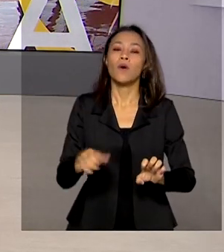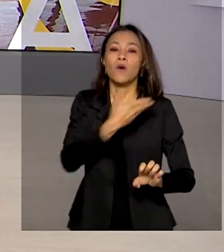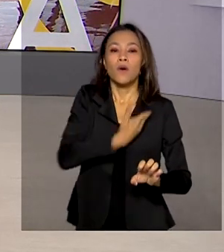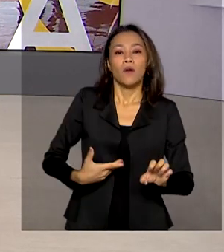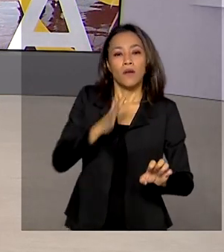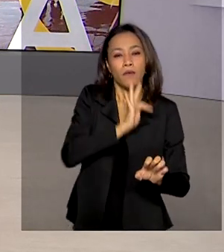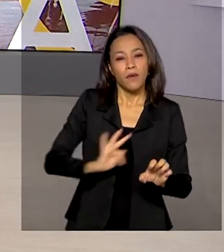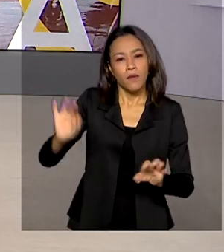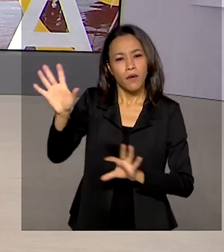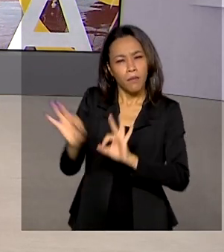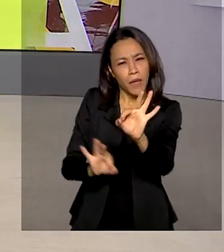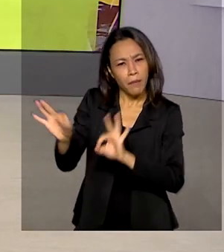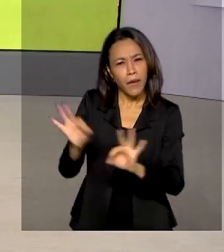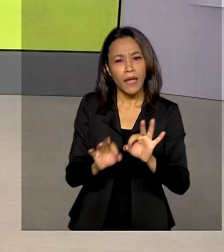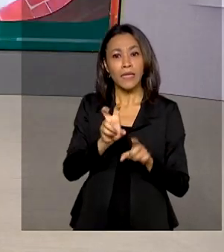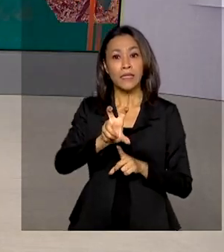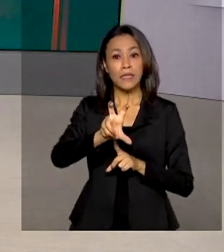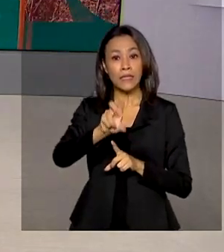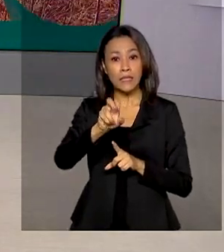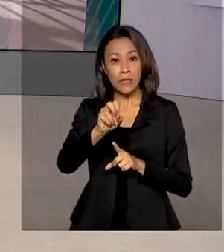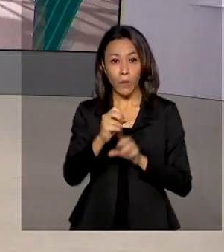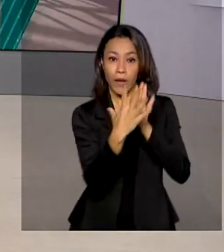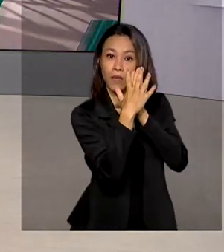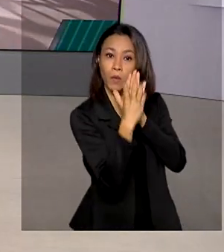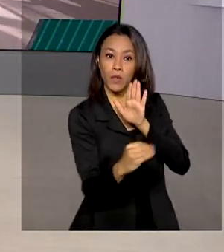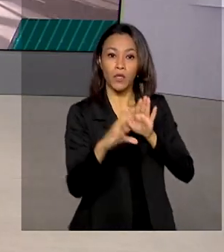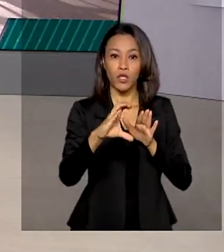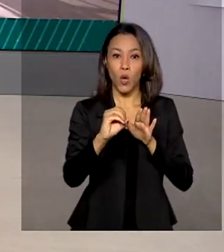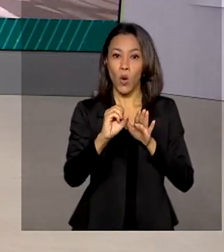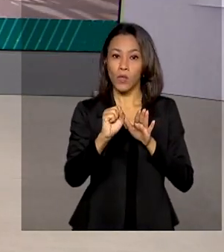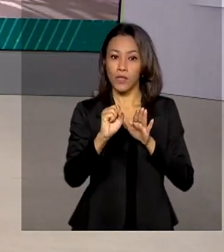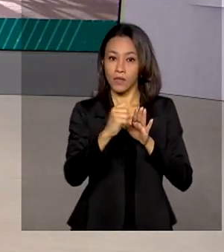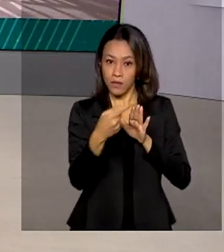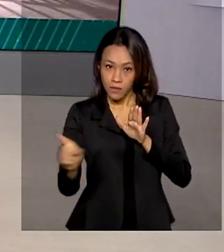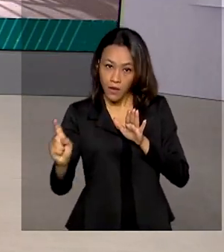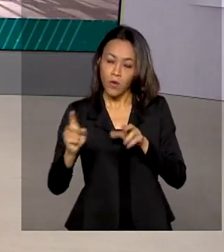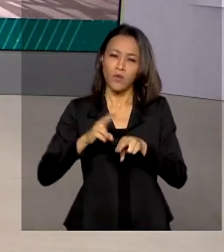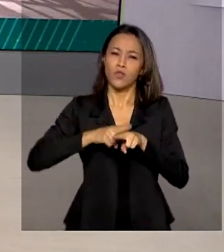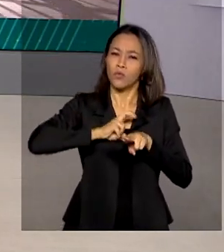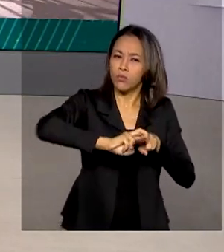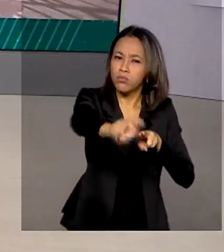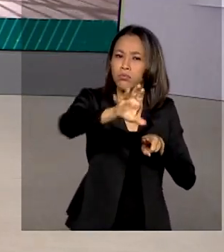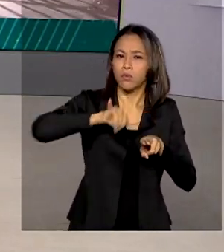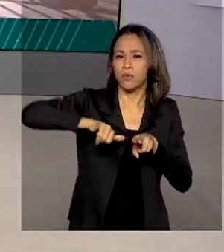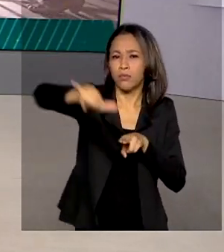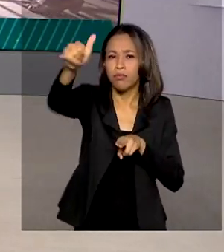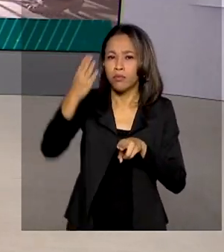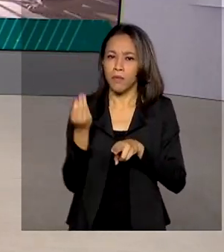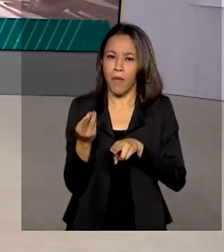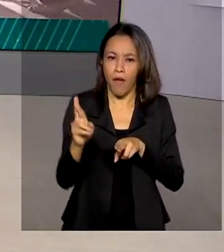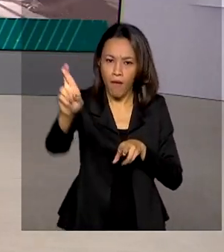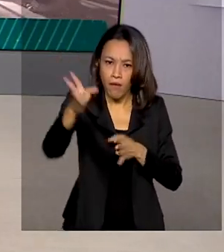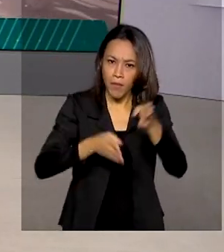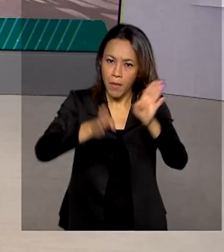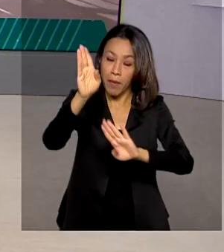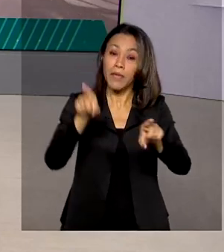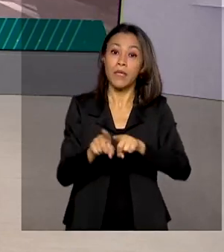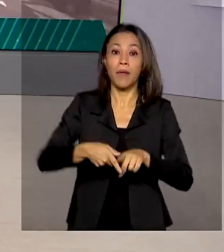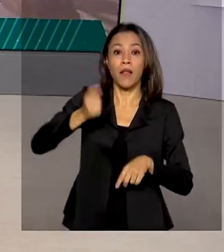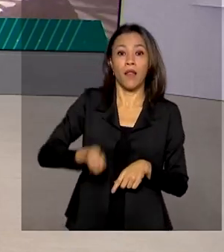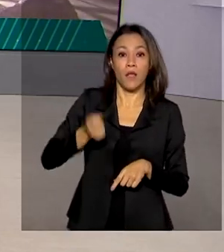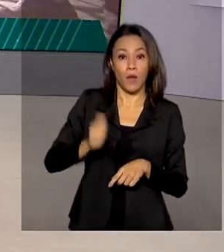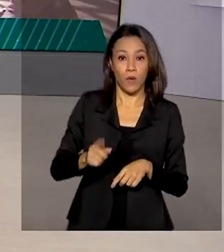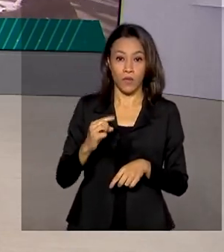50 concessões de aeroportos, rodovias e ferrovias. E ainda prevê nessa lista, 17 leilões de terminais